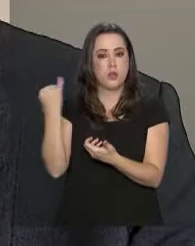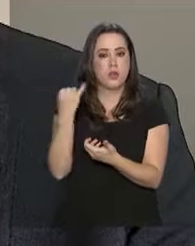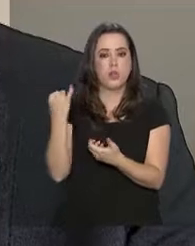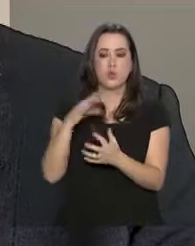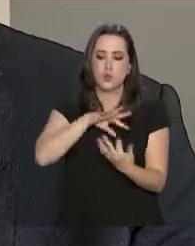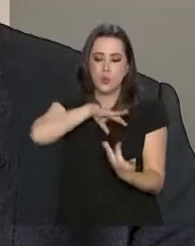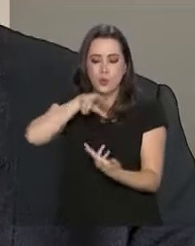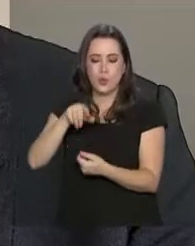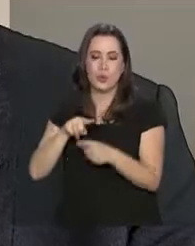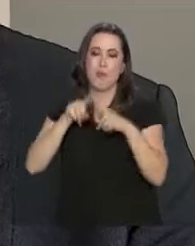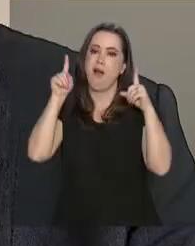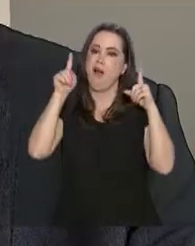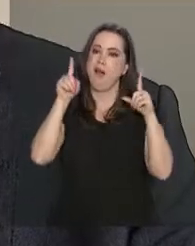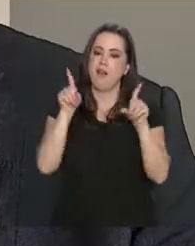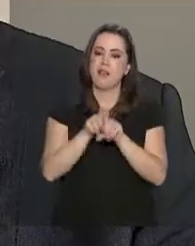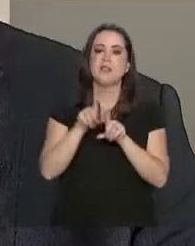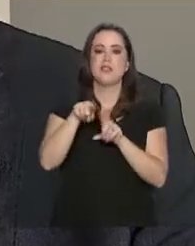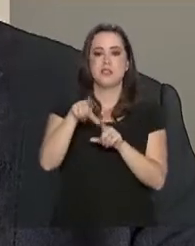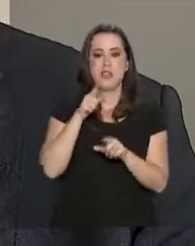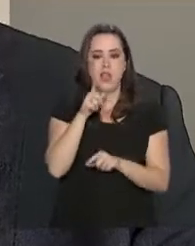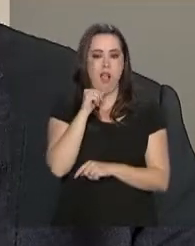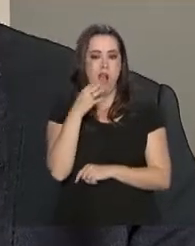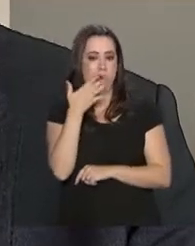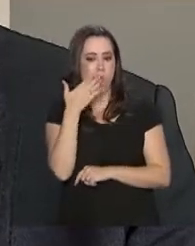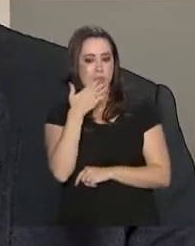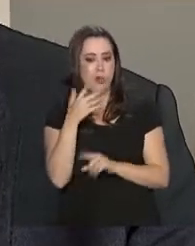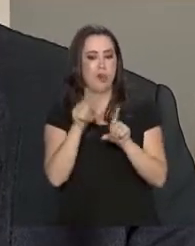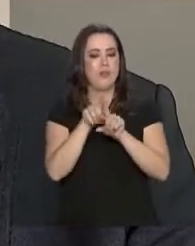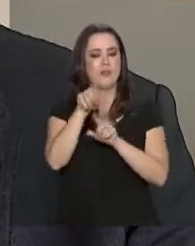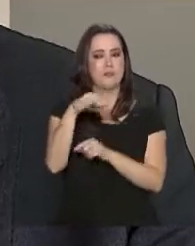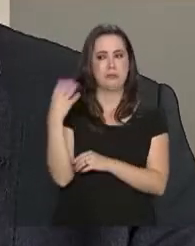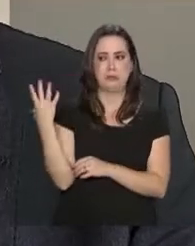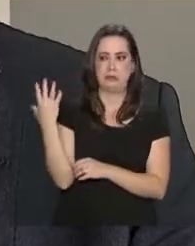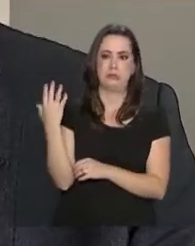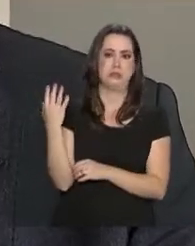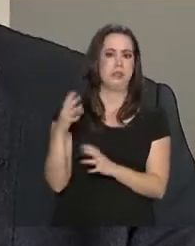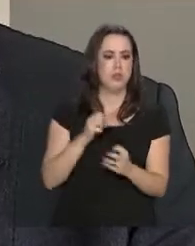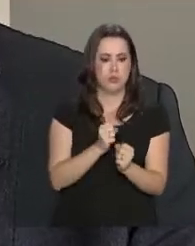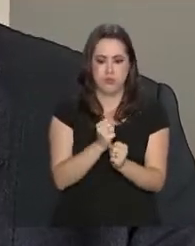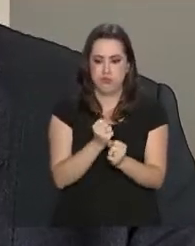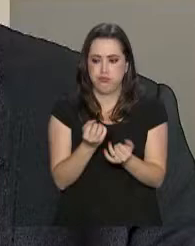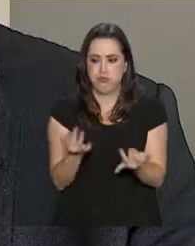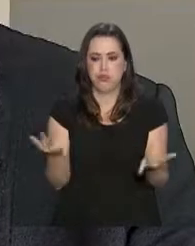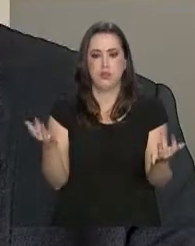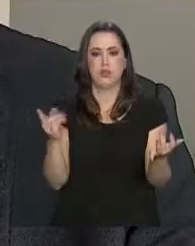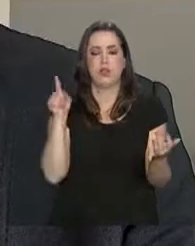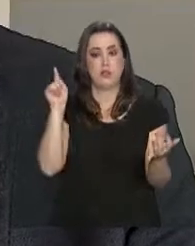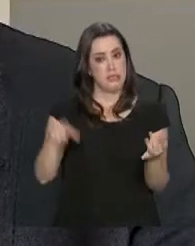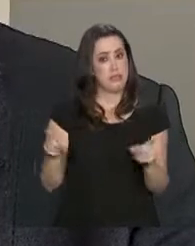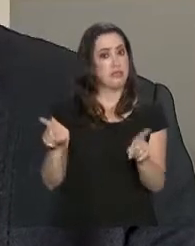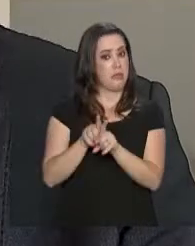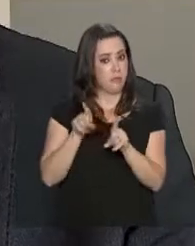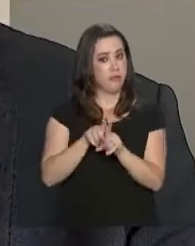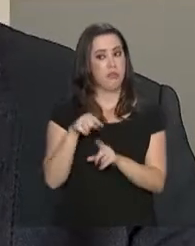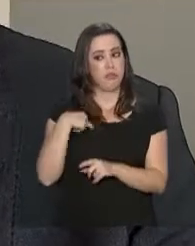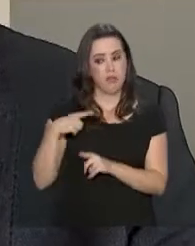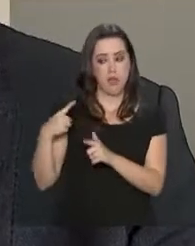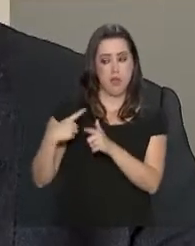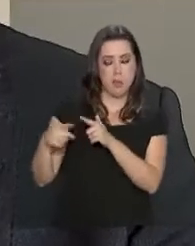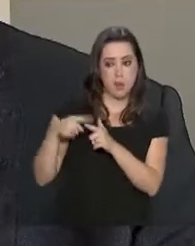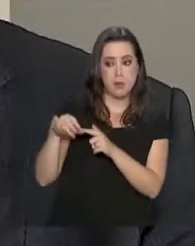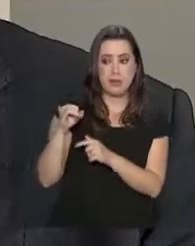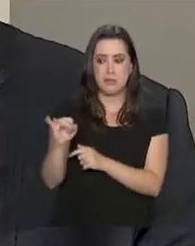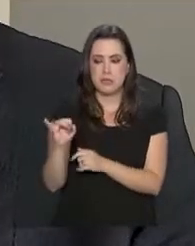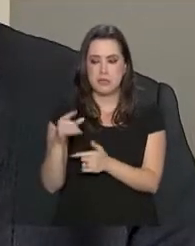o mundo inteiro. Existe uma quantidade de água doce impressionante. E há também uma consequência do que acontece na